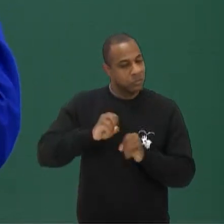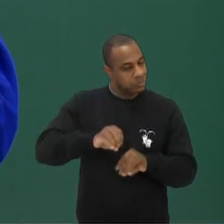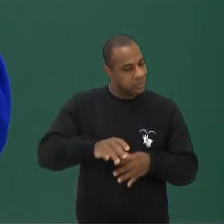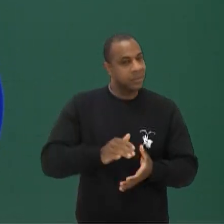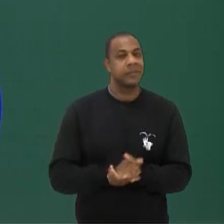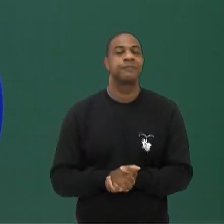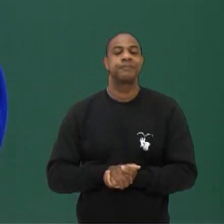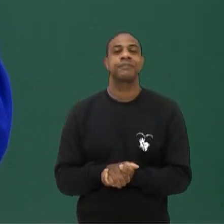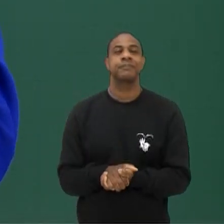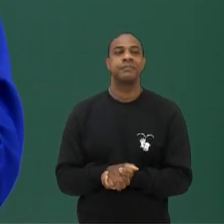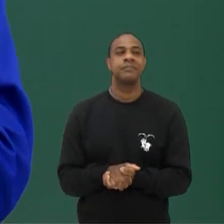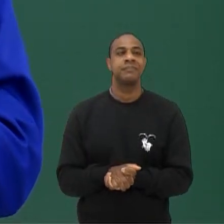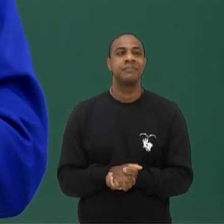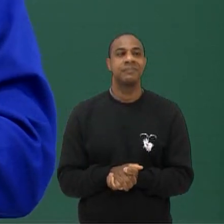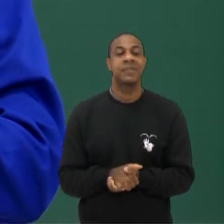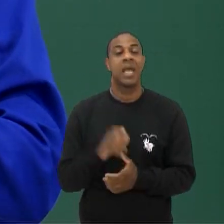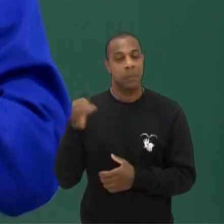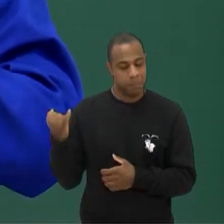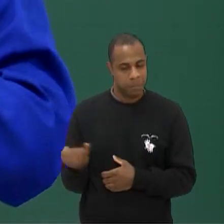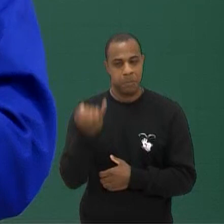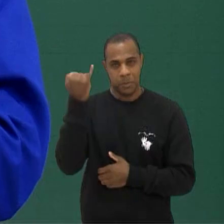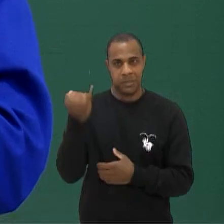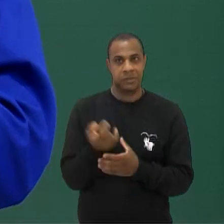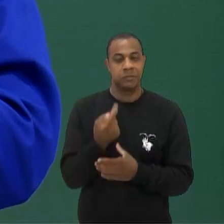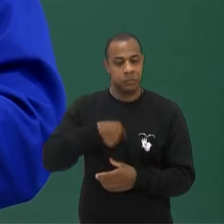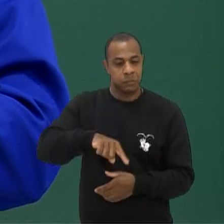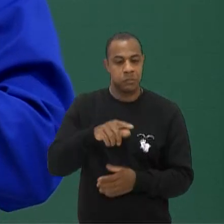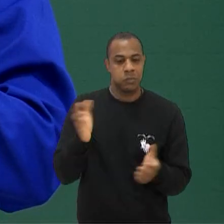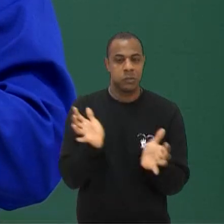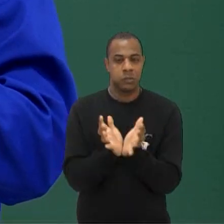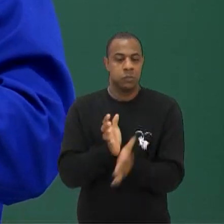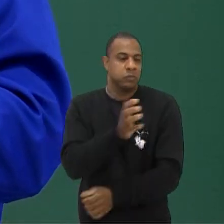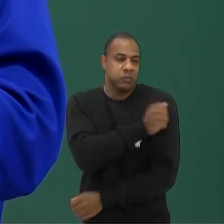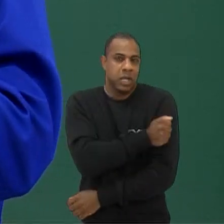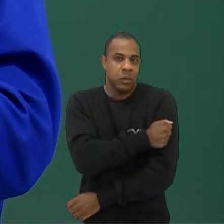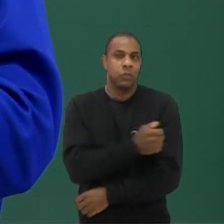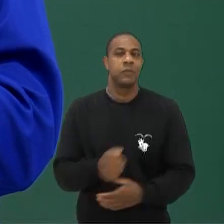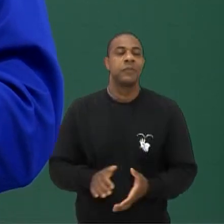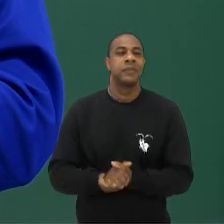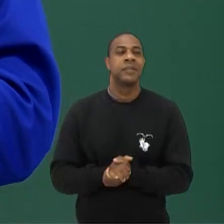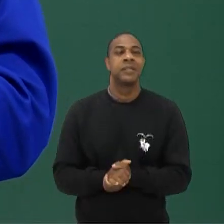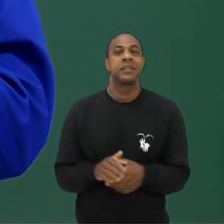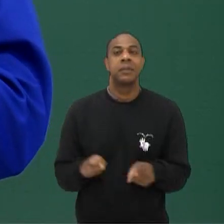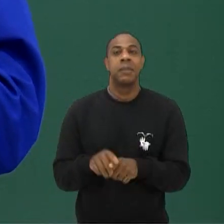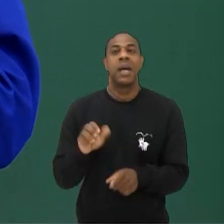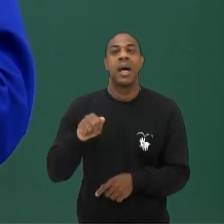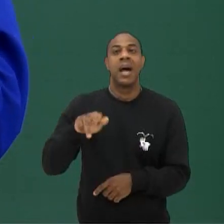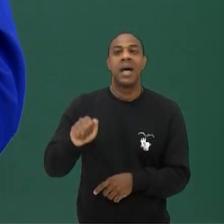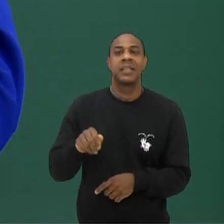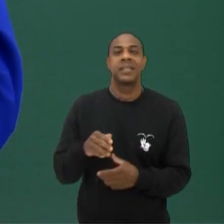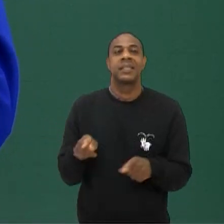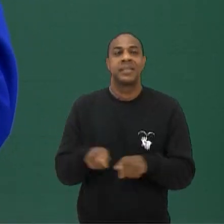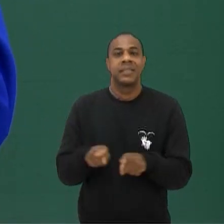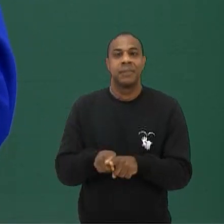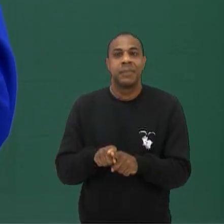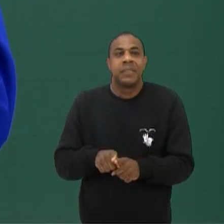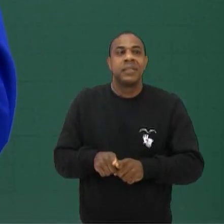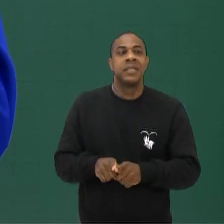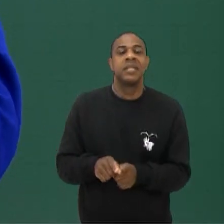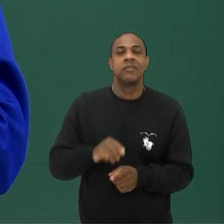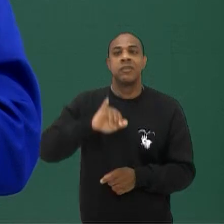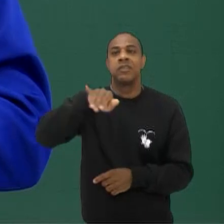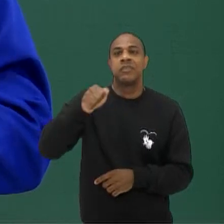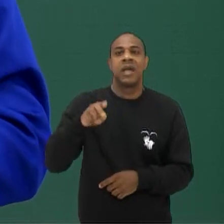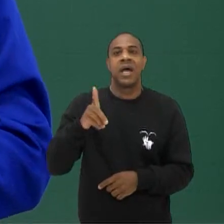sequência Nessa parte da física De suma importância Para os nossos estudantes Também ali Ana Beatriz Do colégio estadual Jardim Porto Alegre De